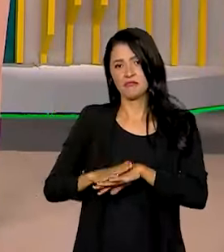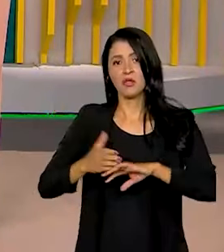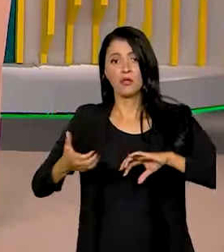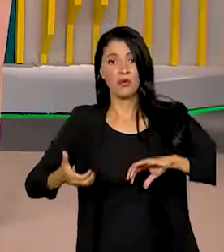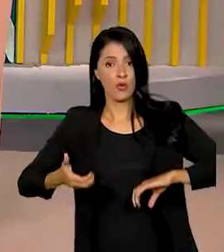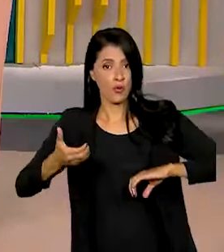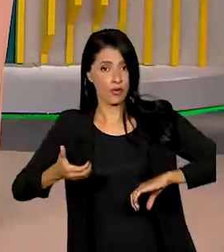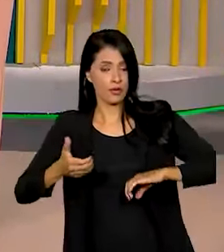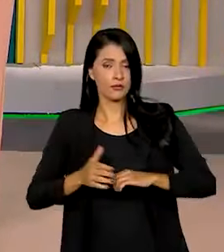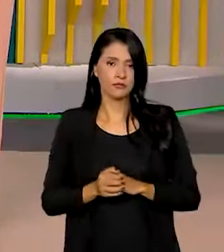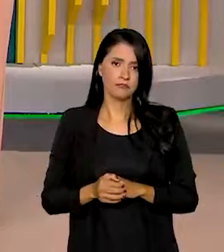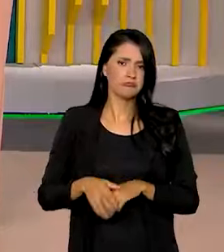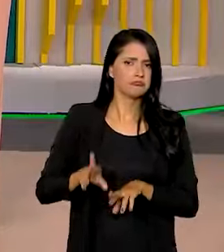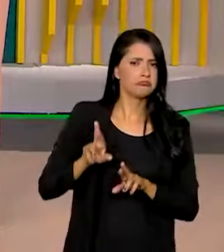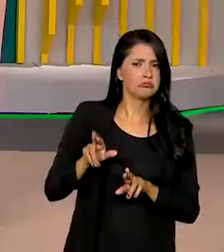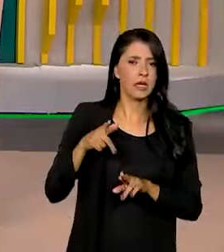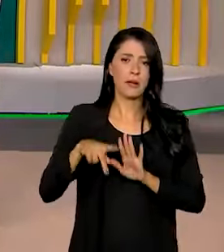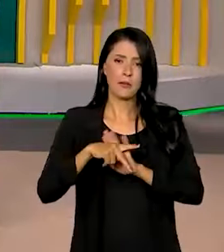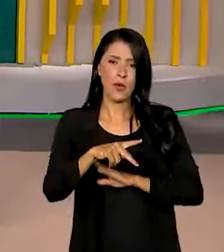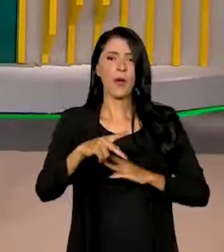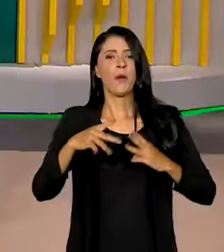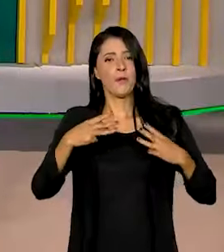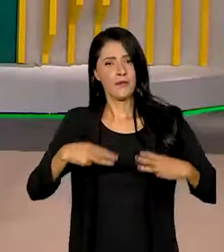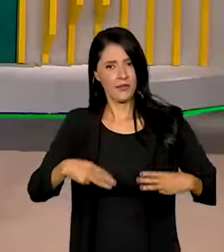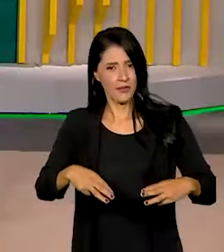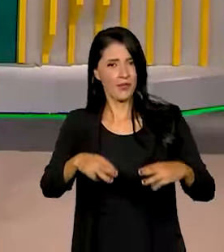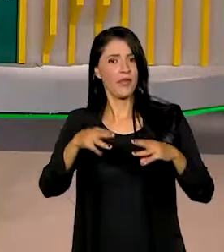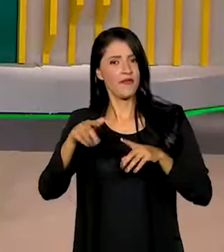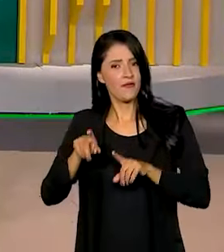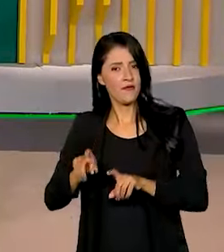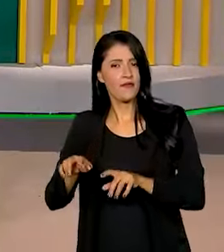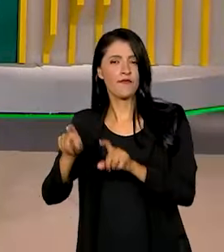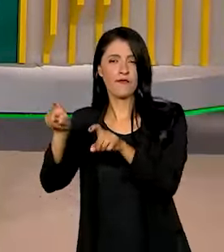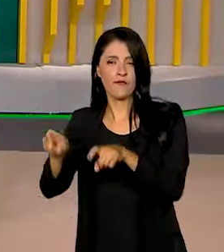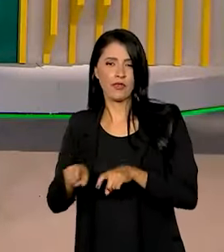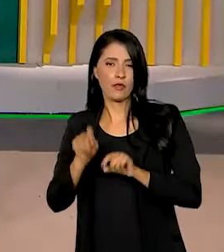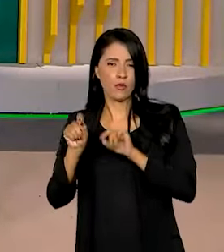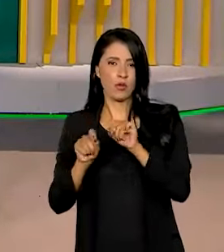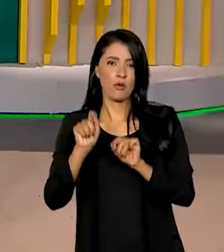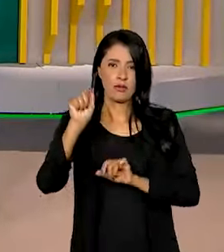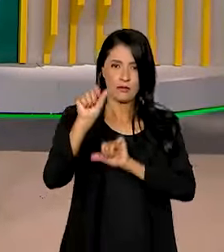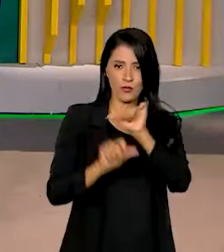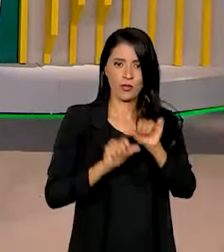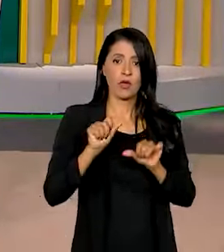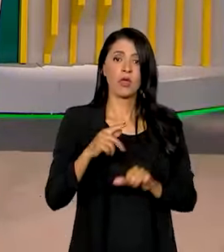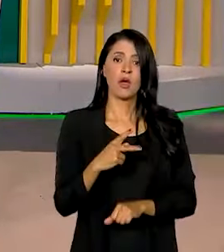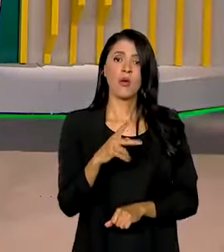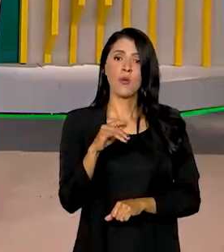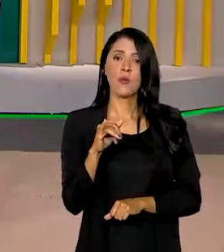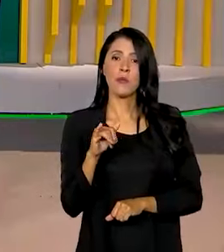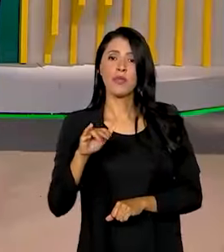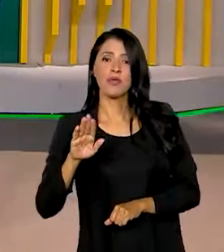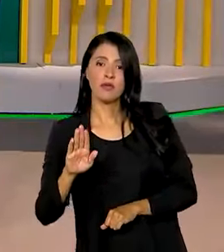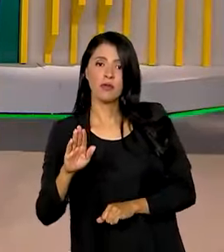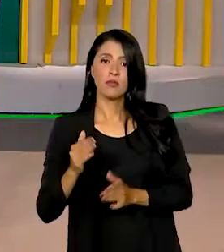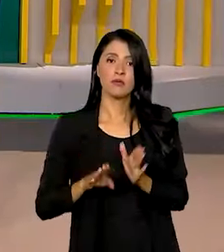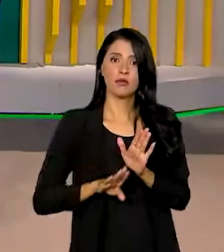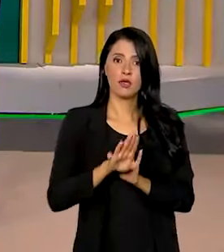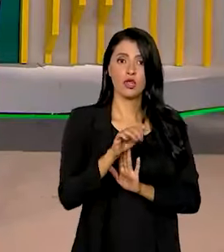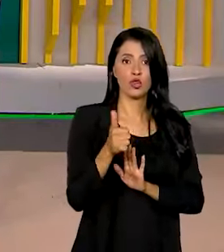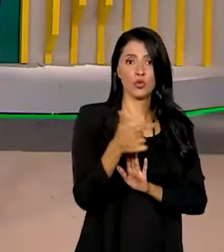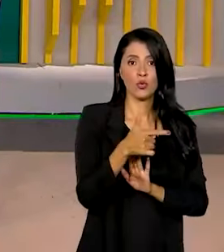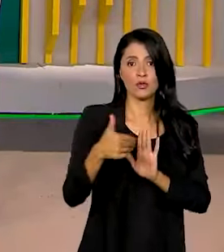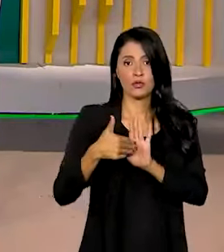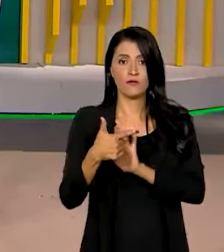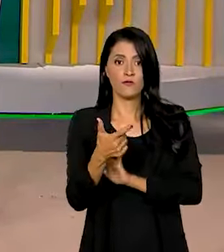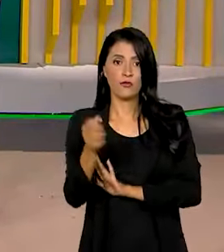Nacional. A estimativa do Ministério da Fazenda é de que, com a reforma, o PIB cresça de 12% a 20% em